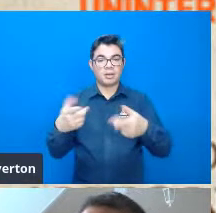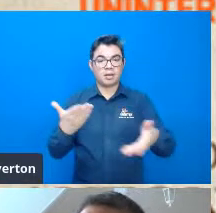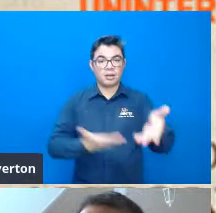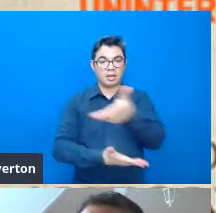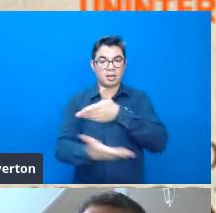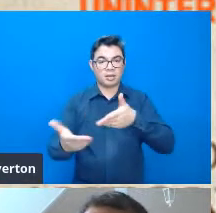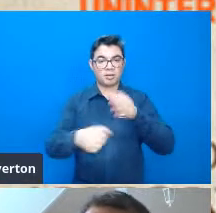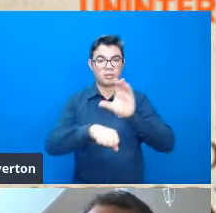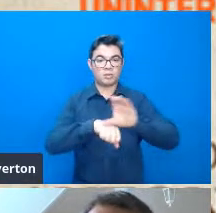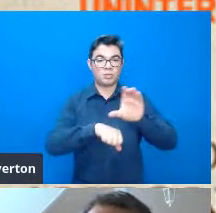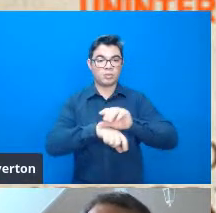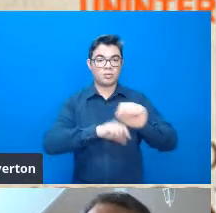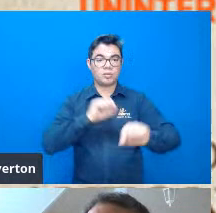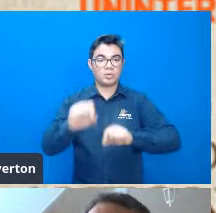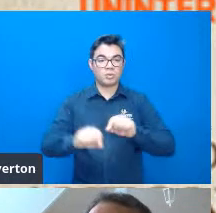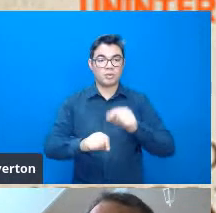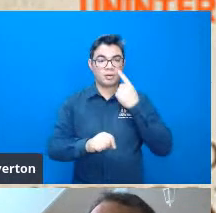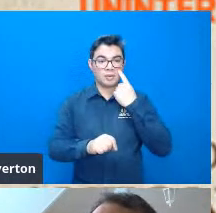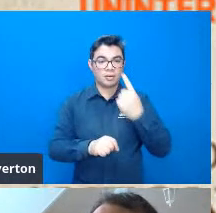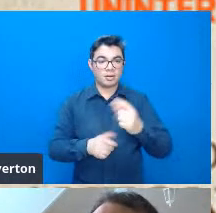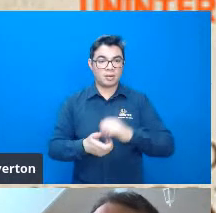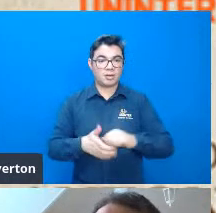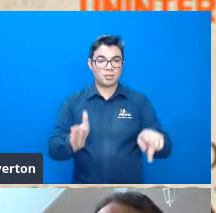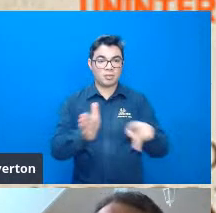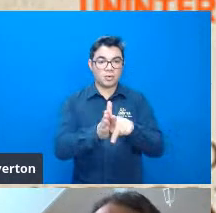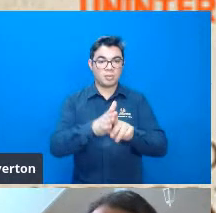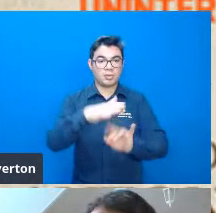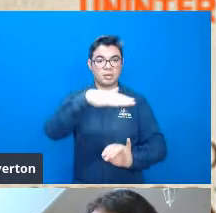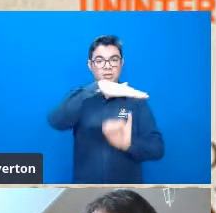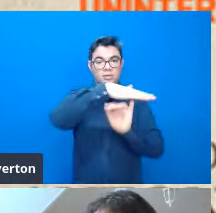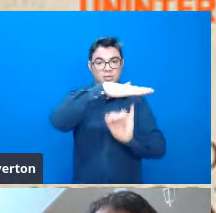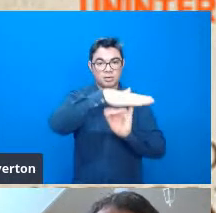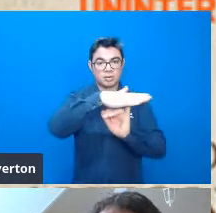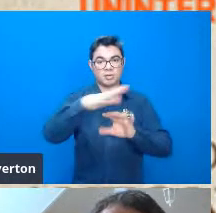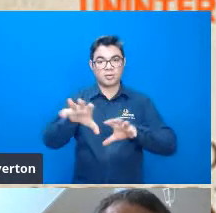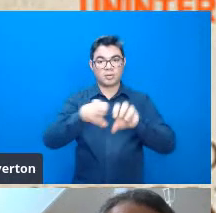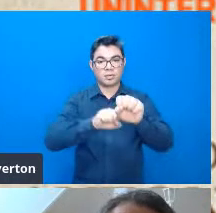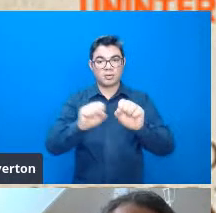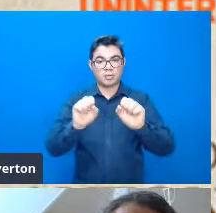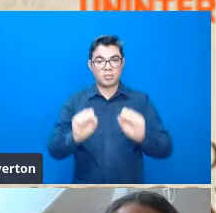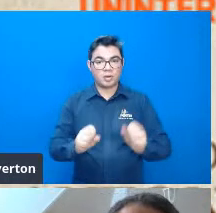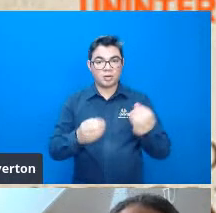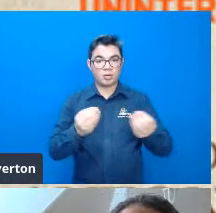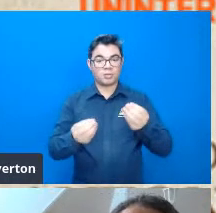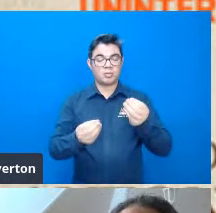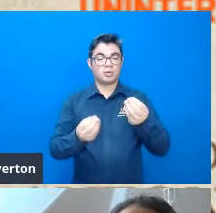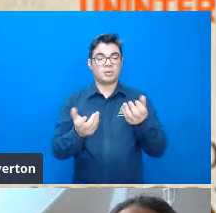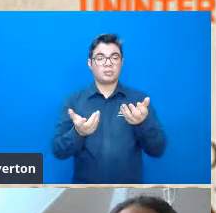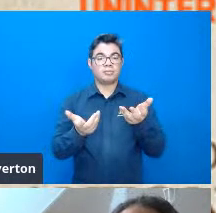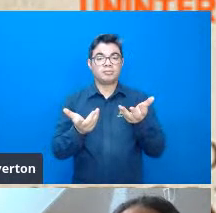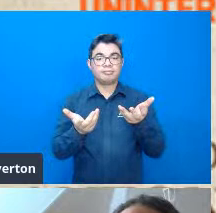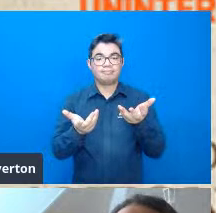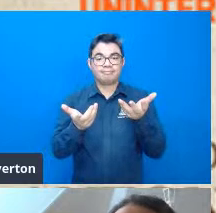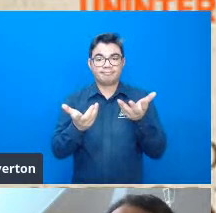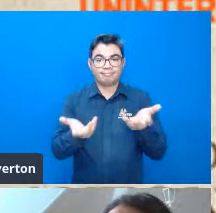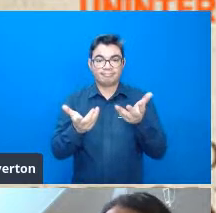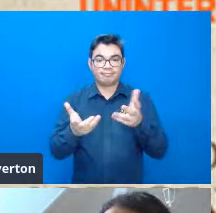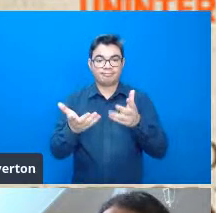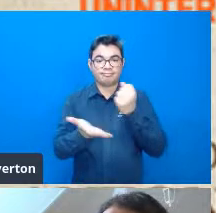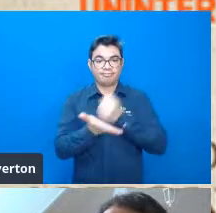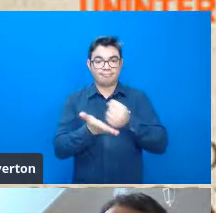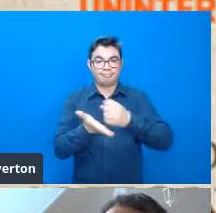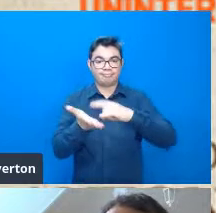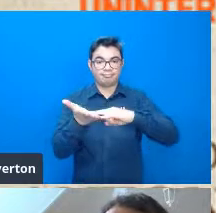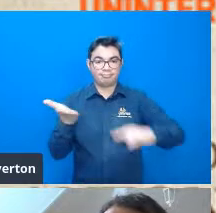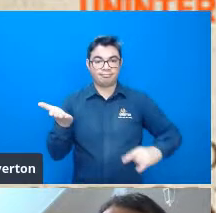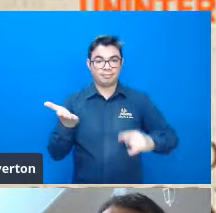obviamente se não na própria instituição de formação não o contratariam para ser professor aí começa a sua